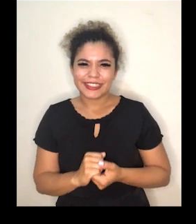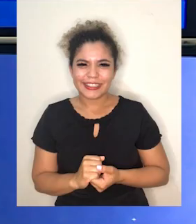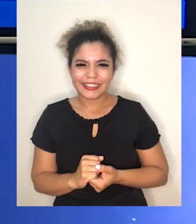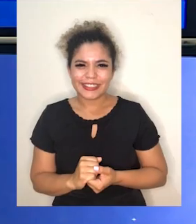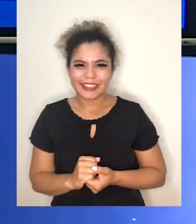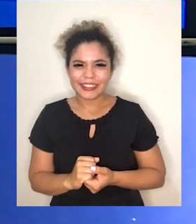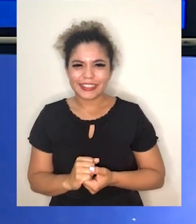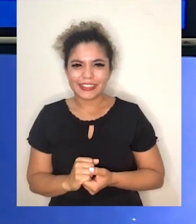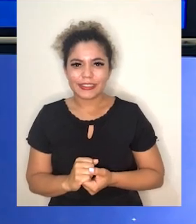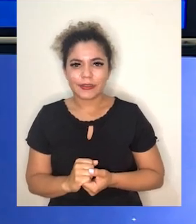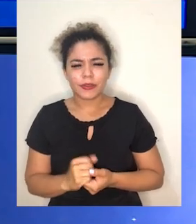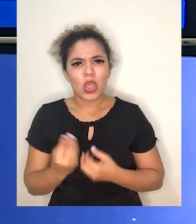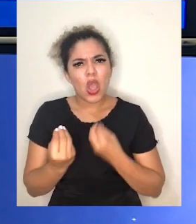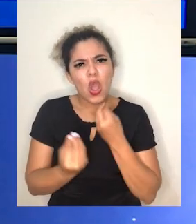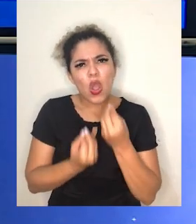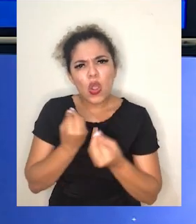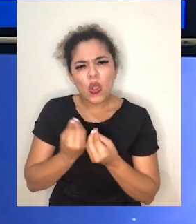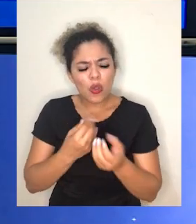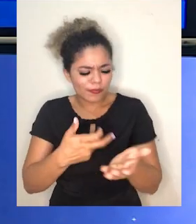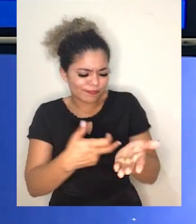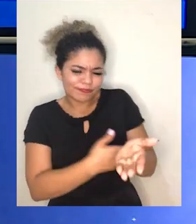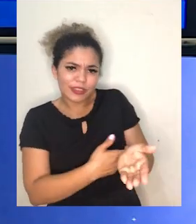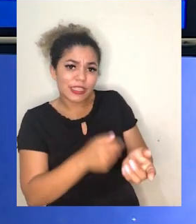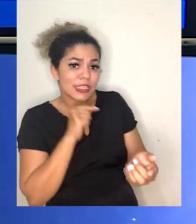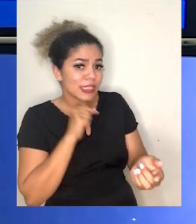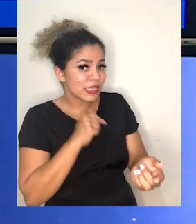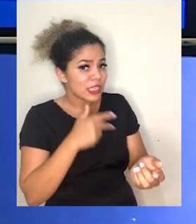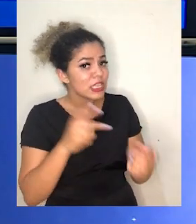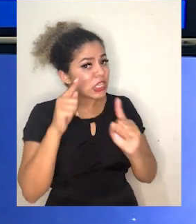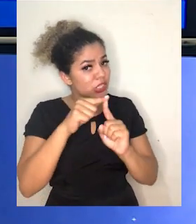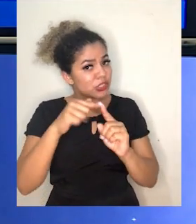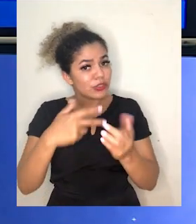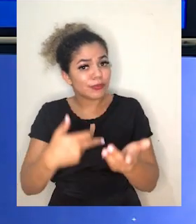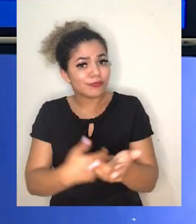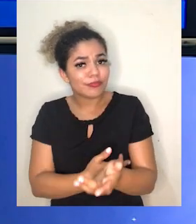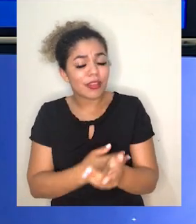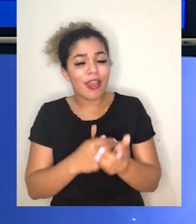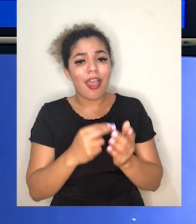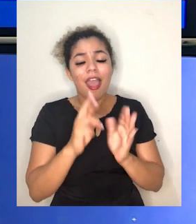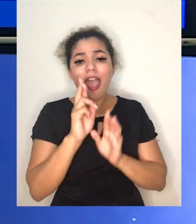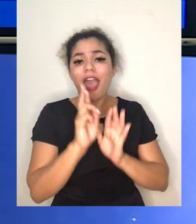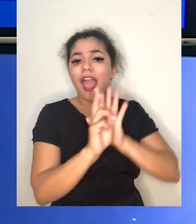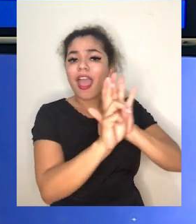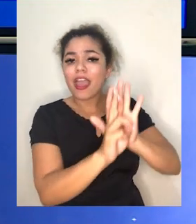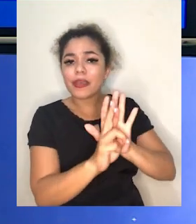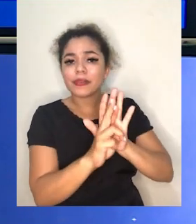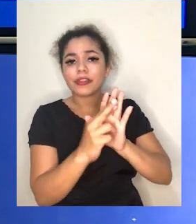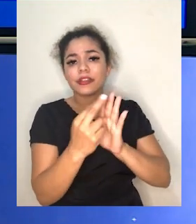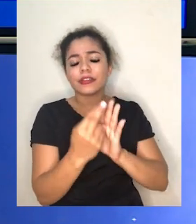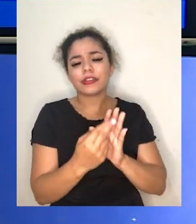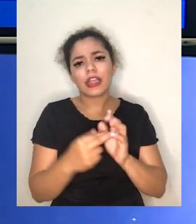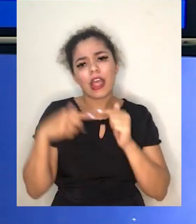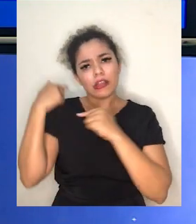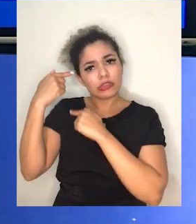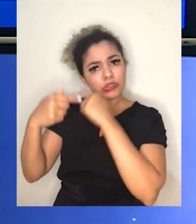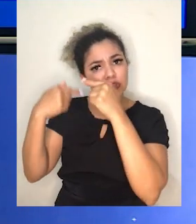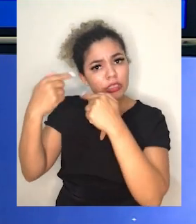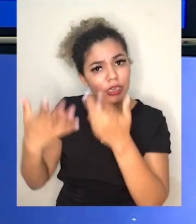Como que esse sangue, esse tipo sanguíneo, é representado através da descendência?